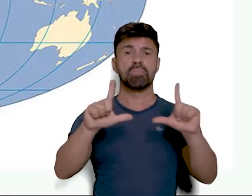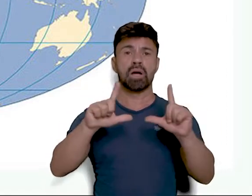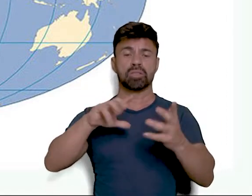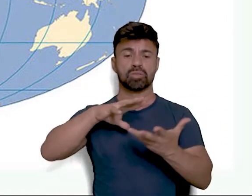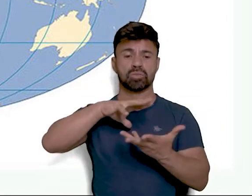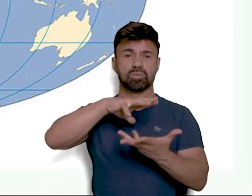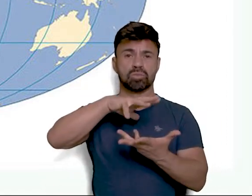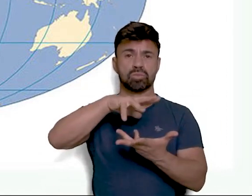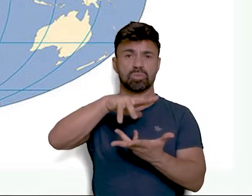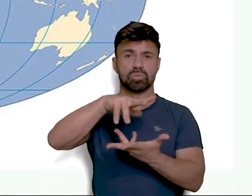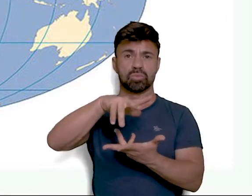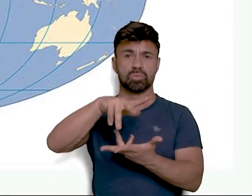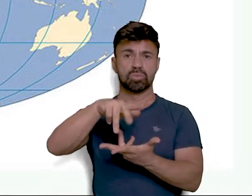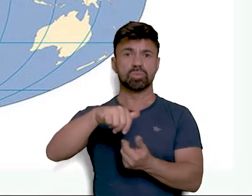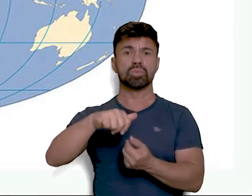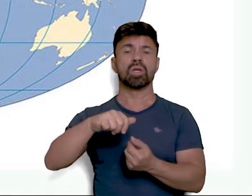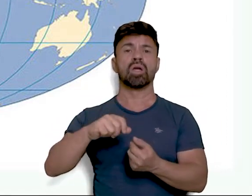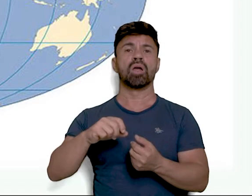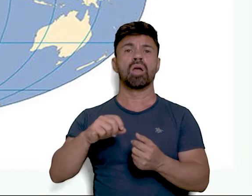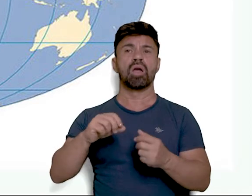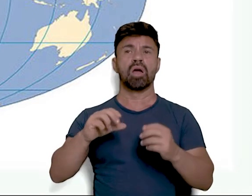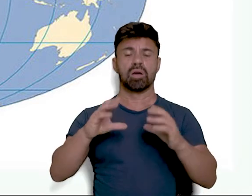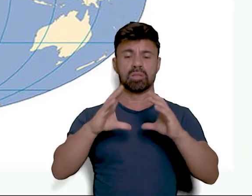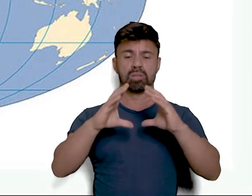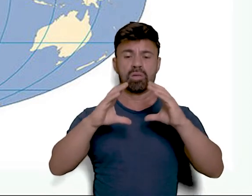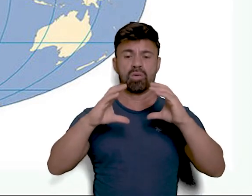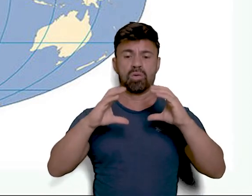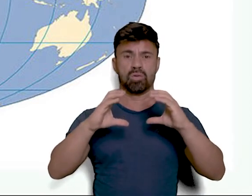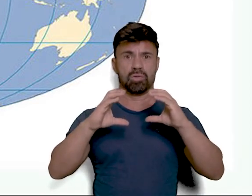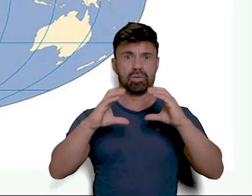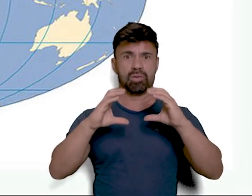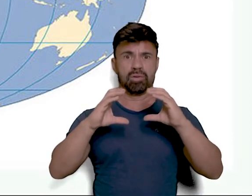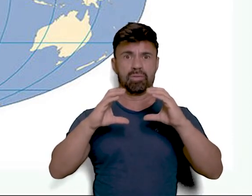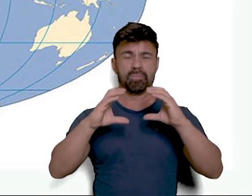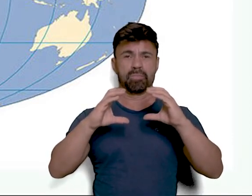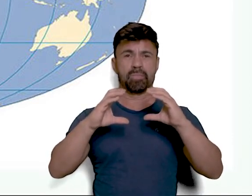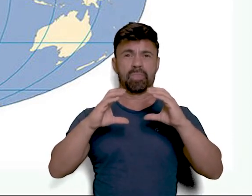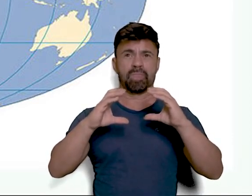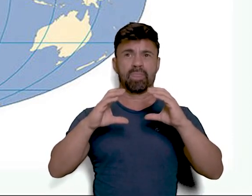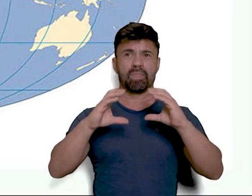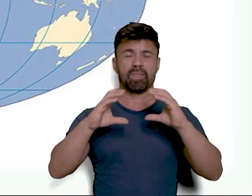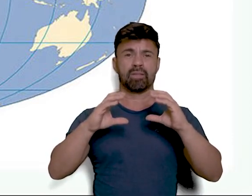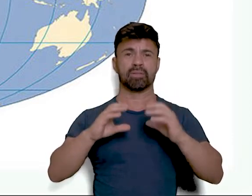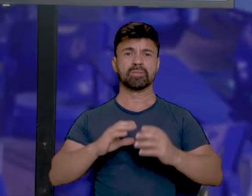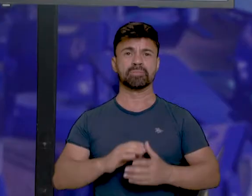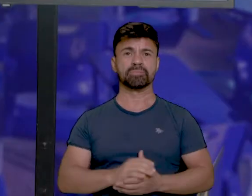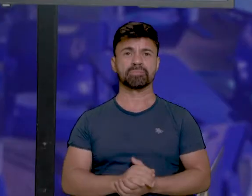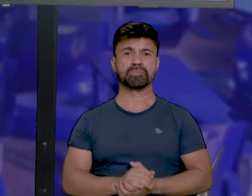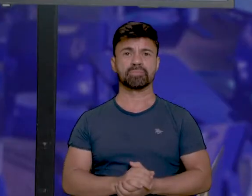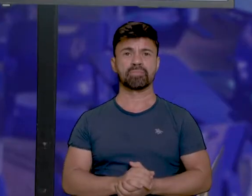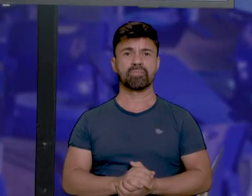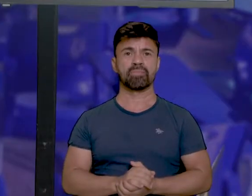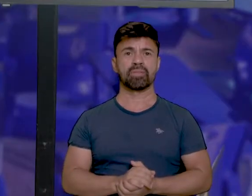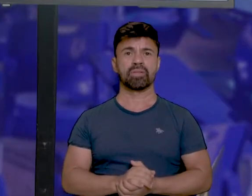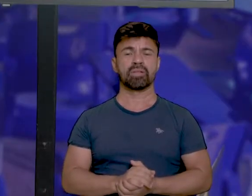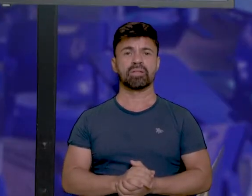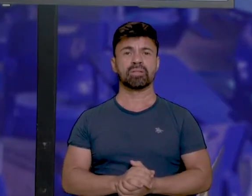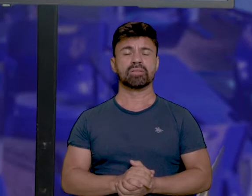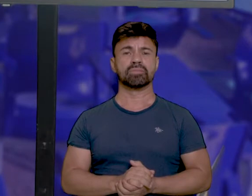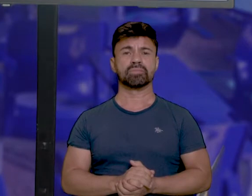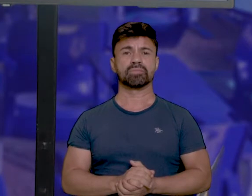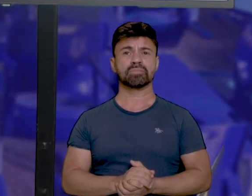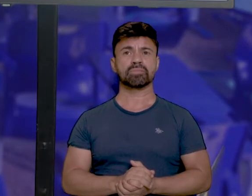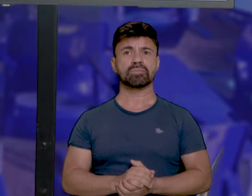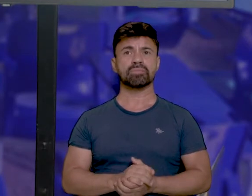planeta, um planisfério oval, ovoide, não tão achatado dos dois polos. Ela dá uma